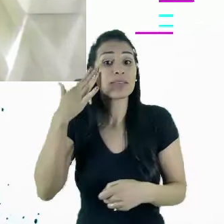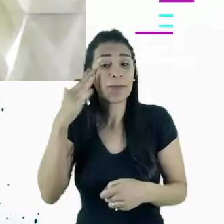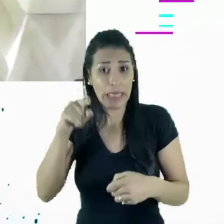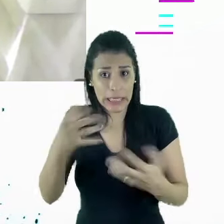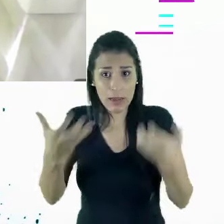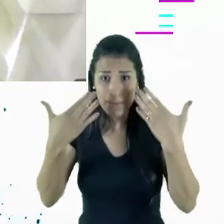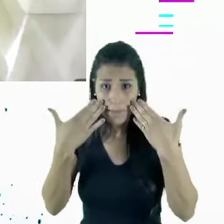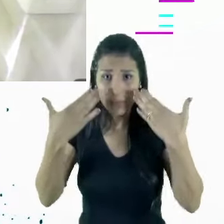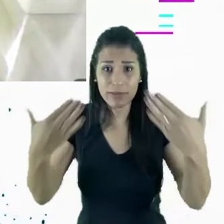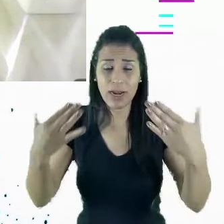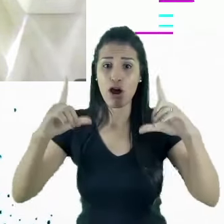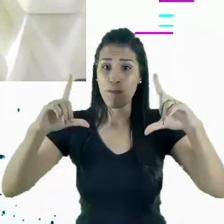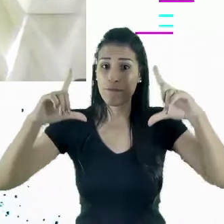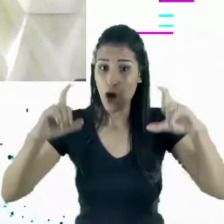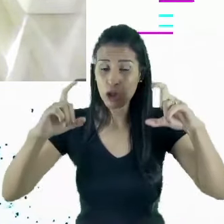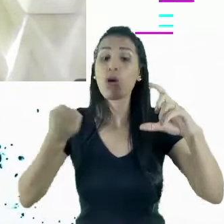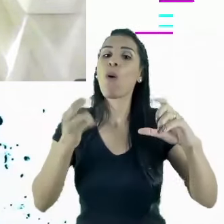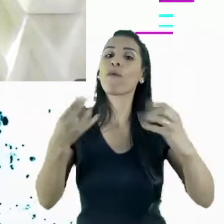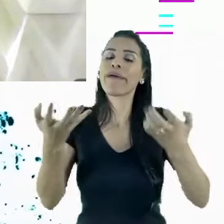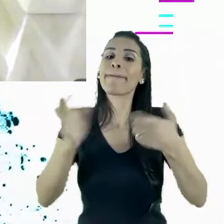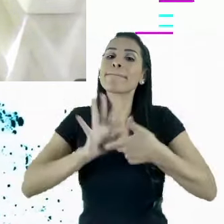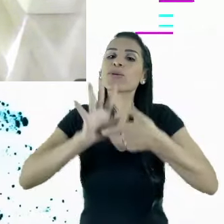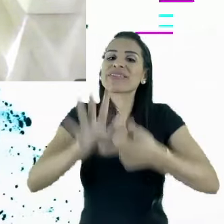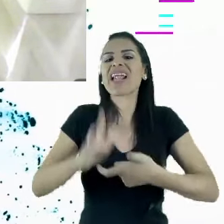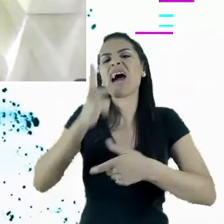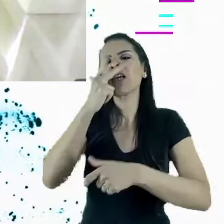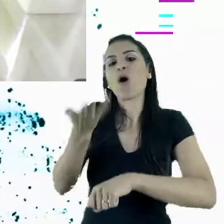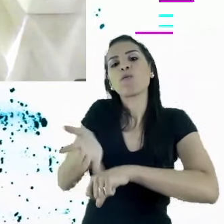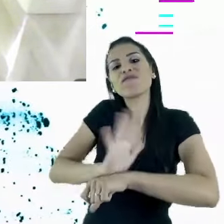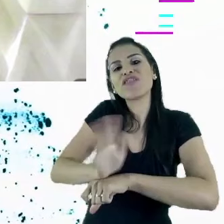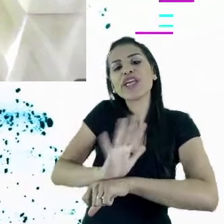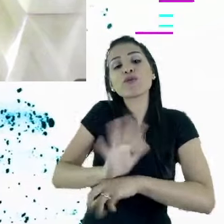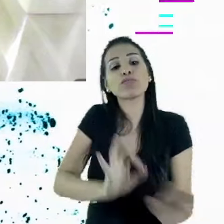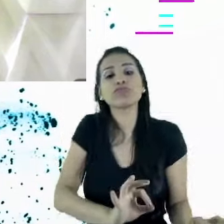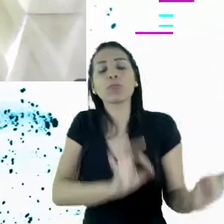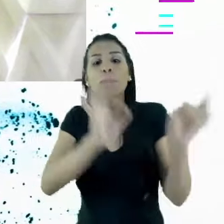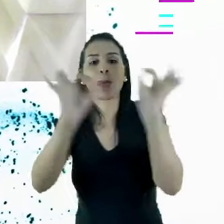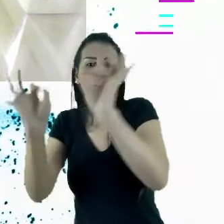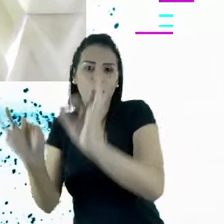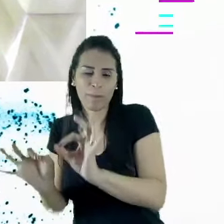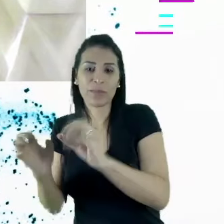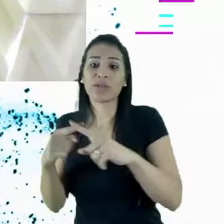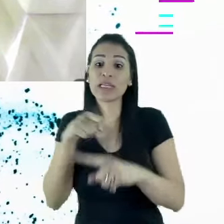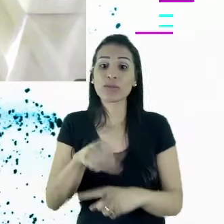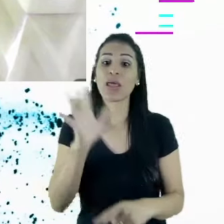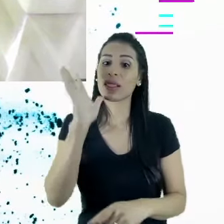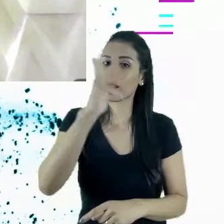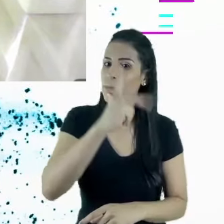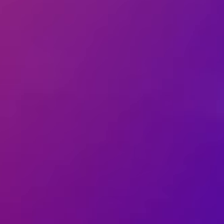eles querem fazer um filme. O filme vai demandar um pouquinho mais de tempo, porque demanda letramento, demanda